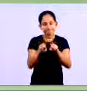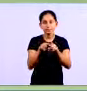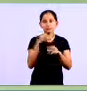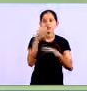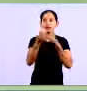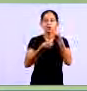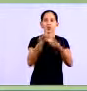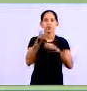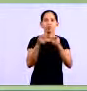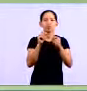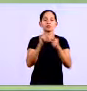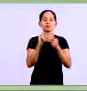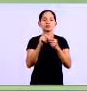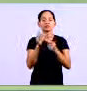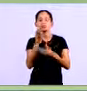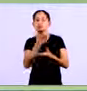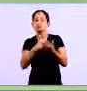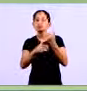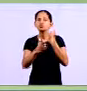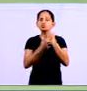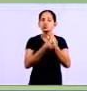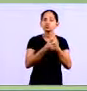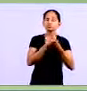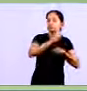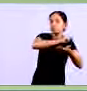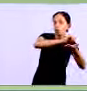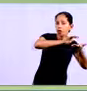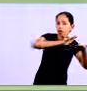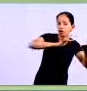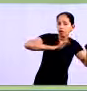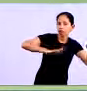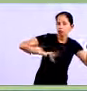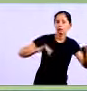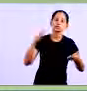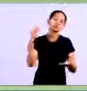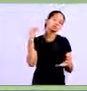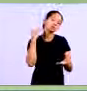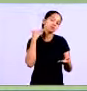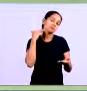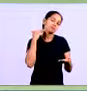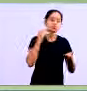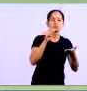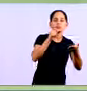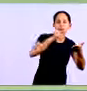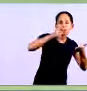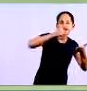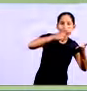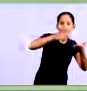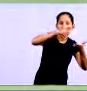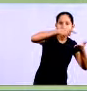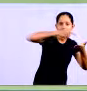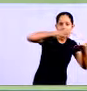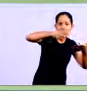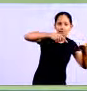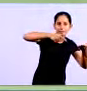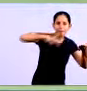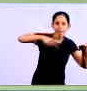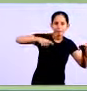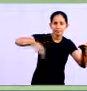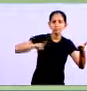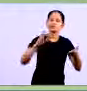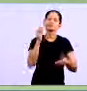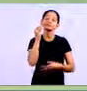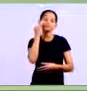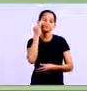consiste na prática de conferir todos os lançamentos realizados nas contas correntes da empresa né quanto mais automatizado